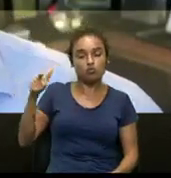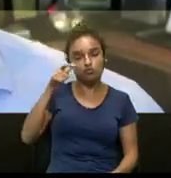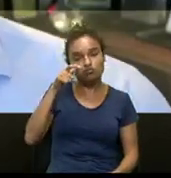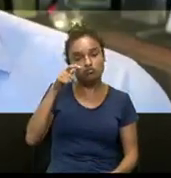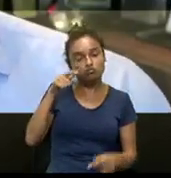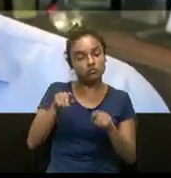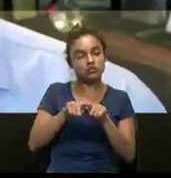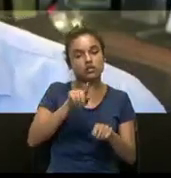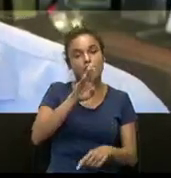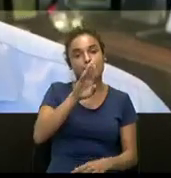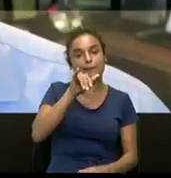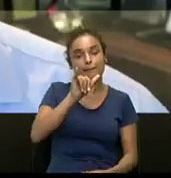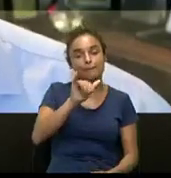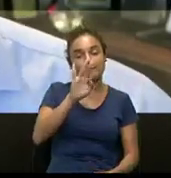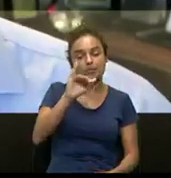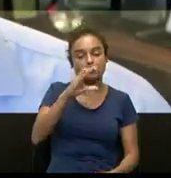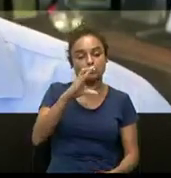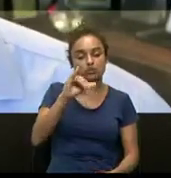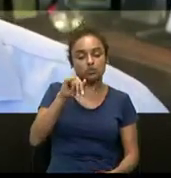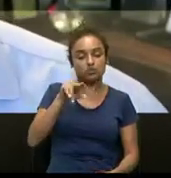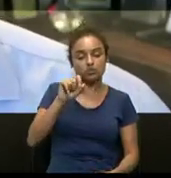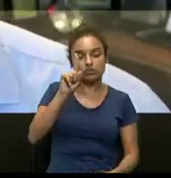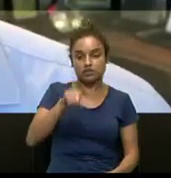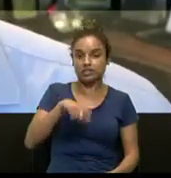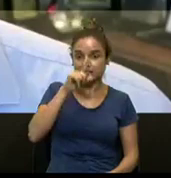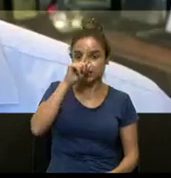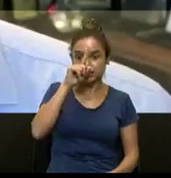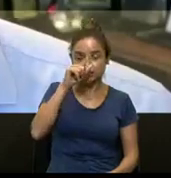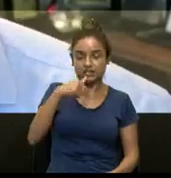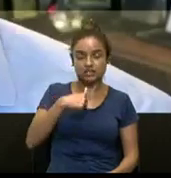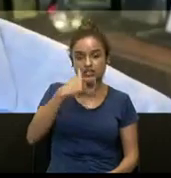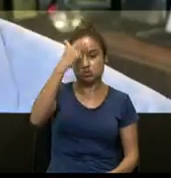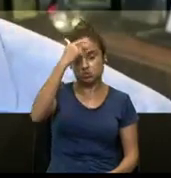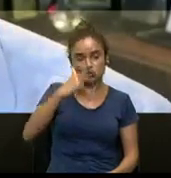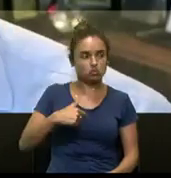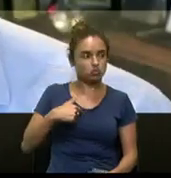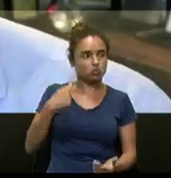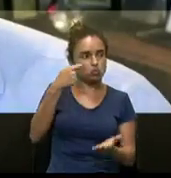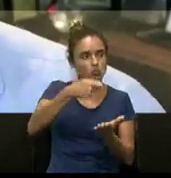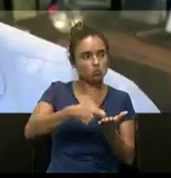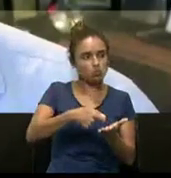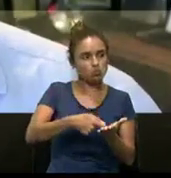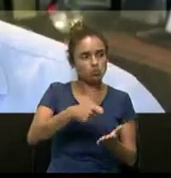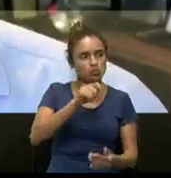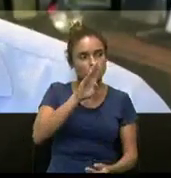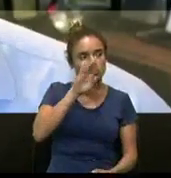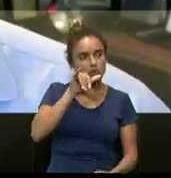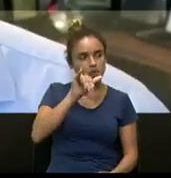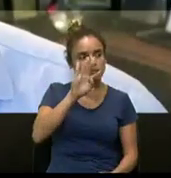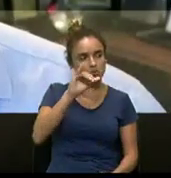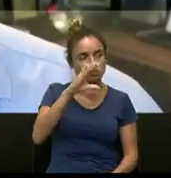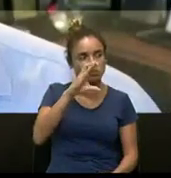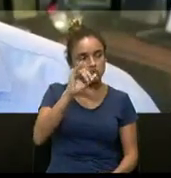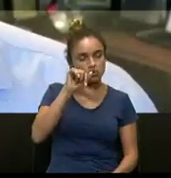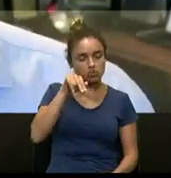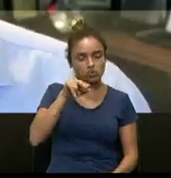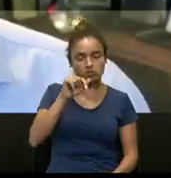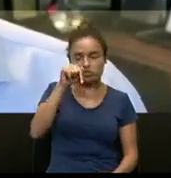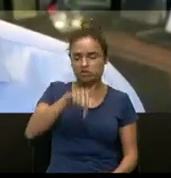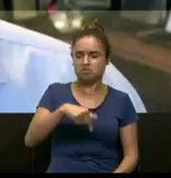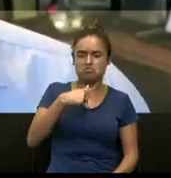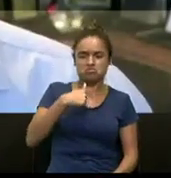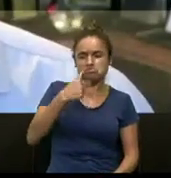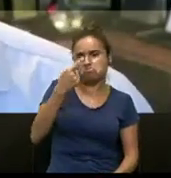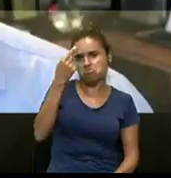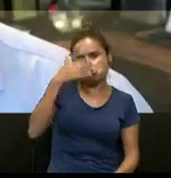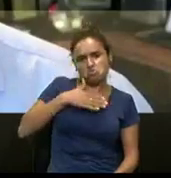dos riscos desse mercado. Primeiro esclarecendo, eu, Gustavo Cerbasi, não invisto em Bitcoin. Isso não quer dizer que eu não goste do mercado ou que eu não